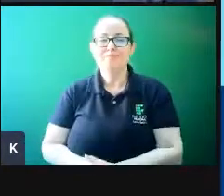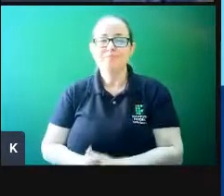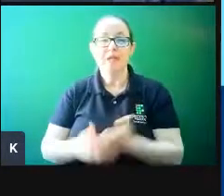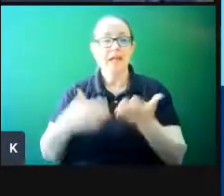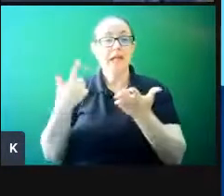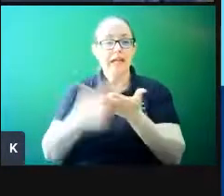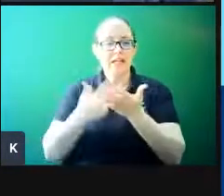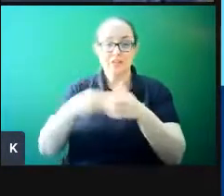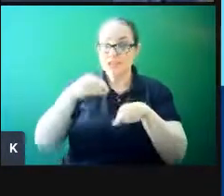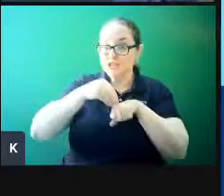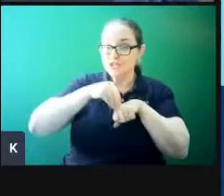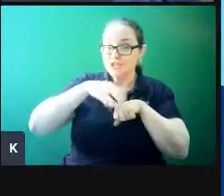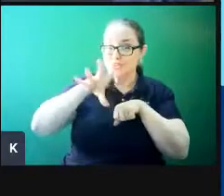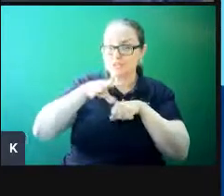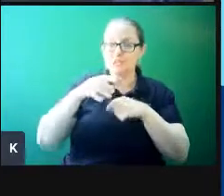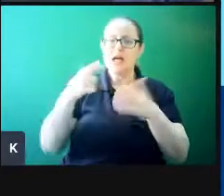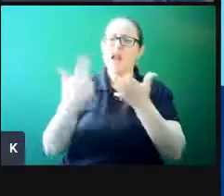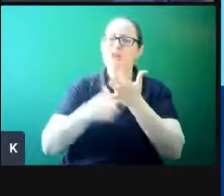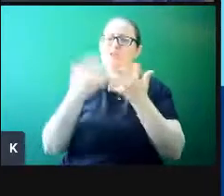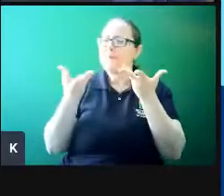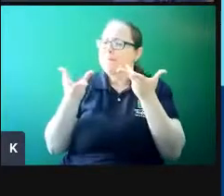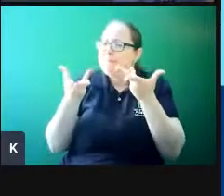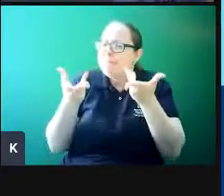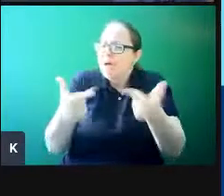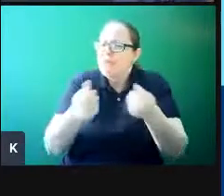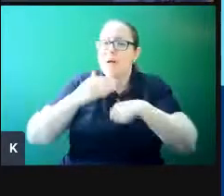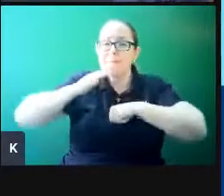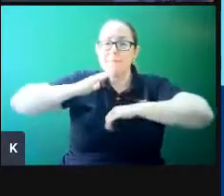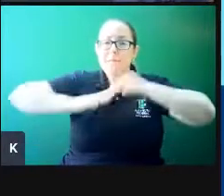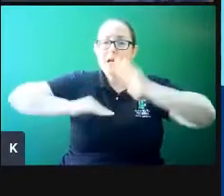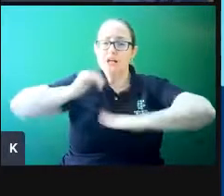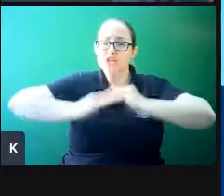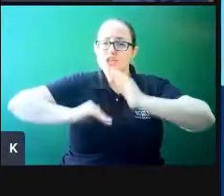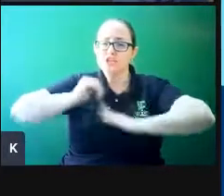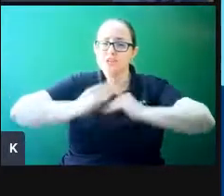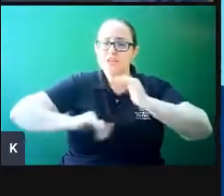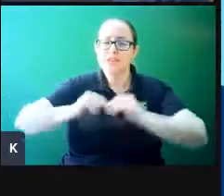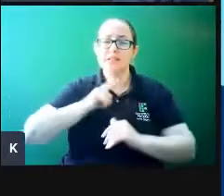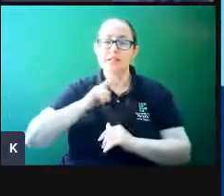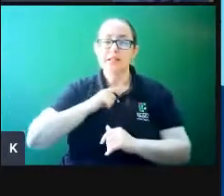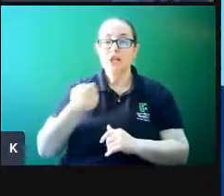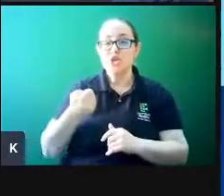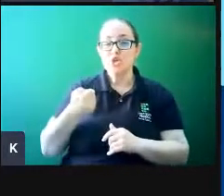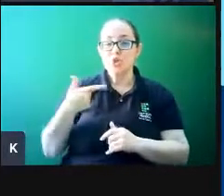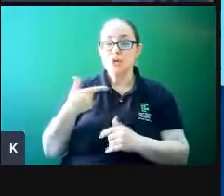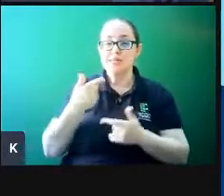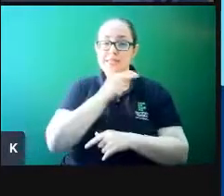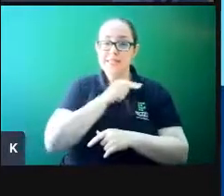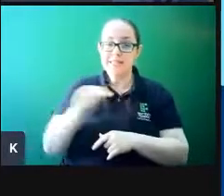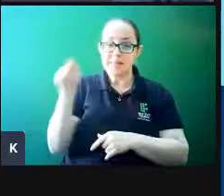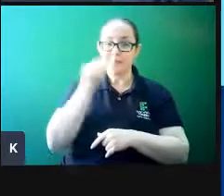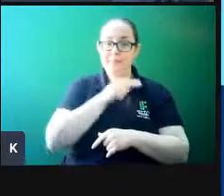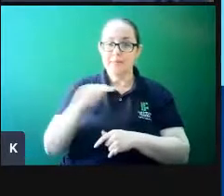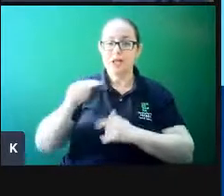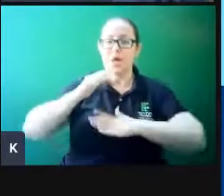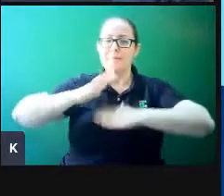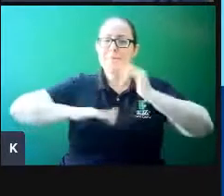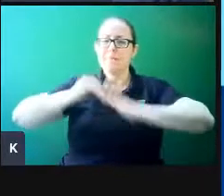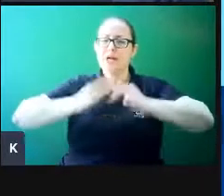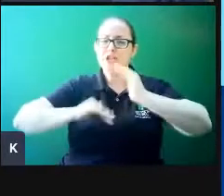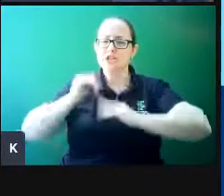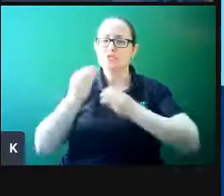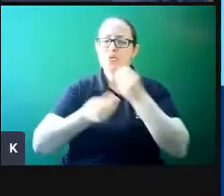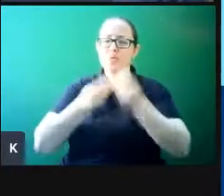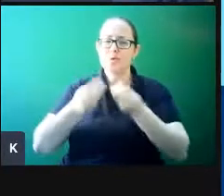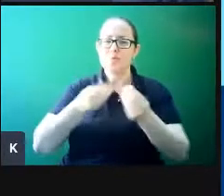Outra dica bem legal, livro maravilhoso para praticar mesmo, se não me engano, 12 semanas de prática relacionada à criatividade, muito